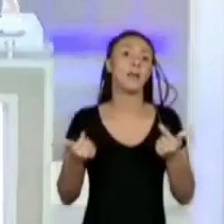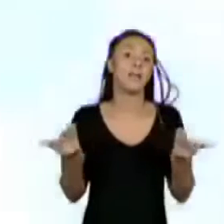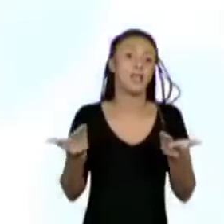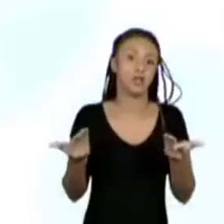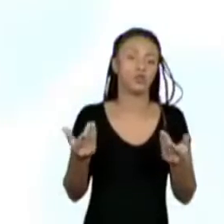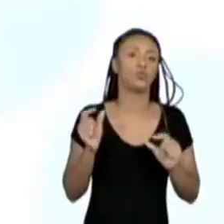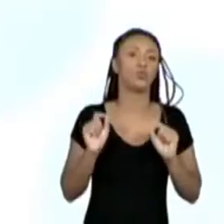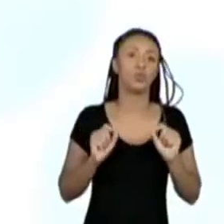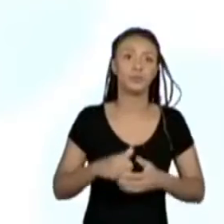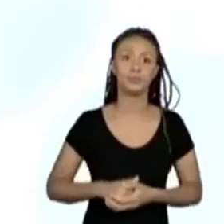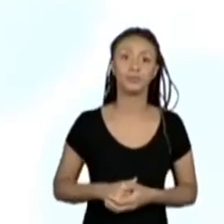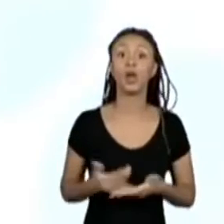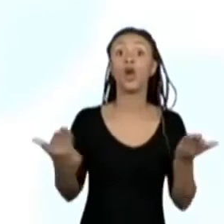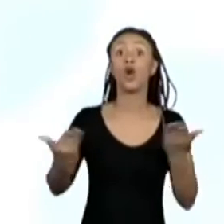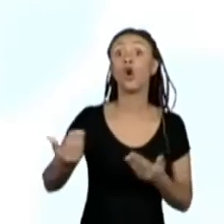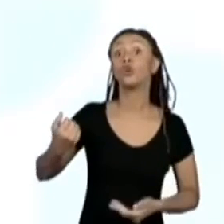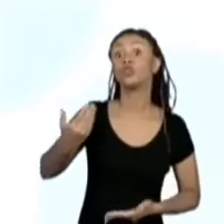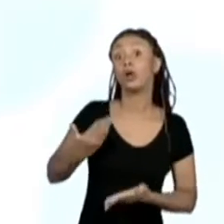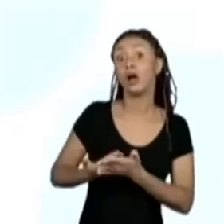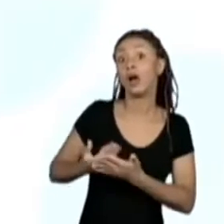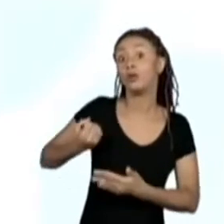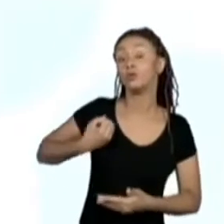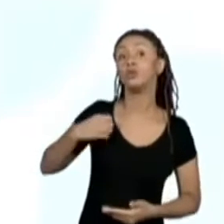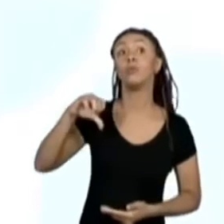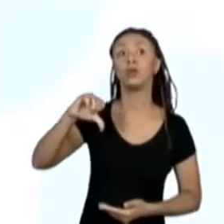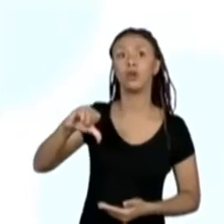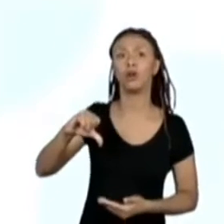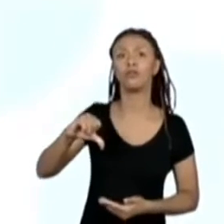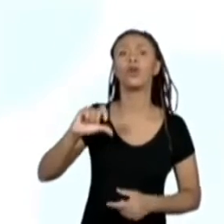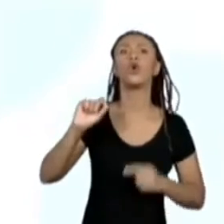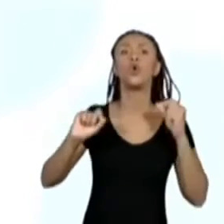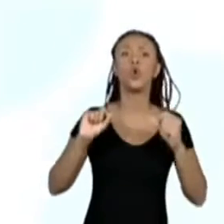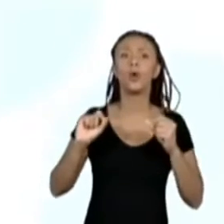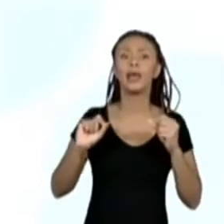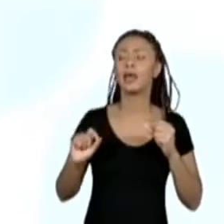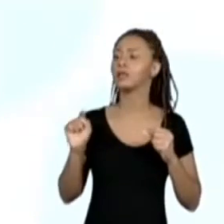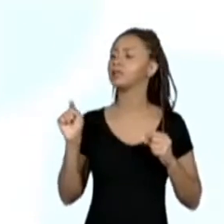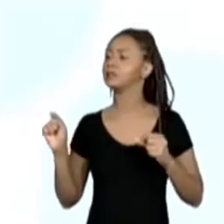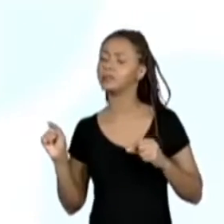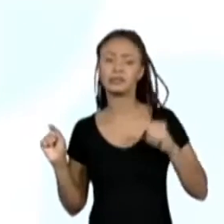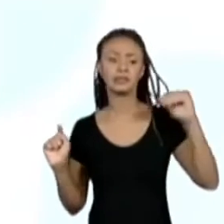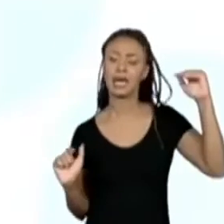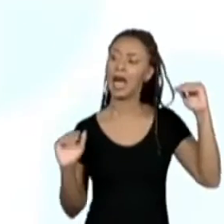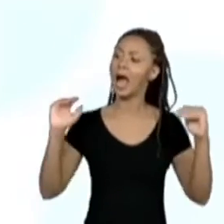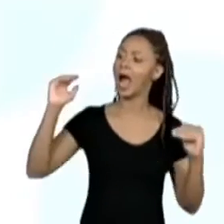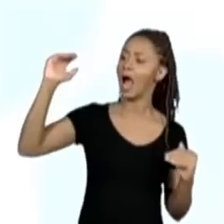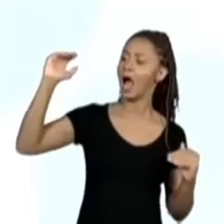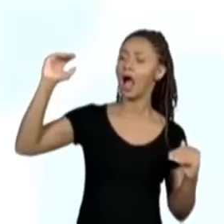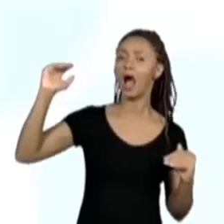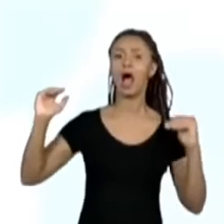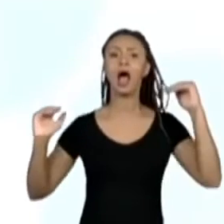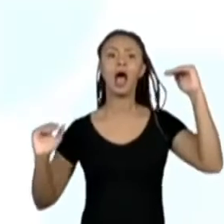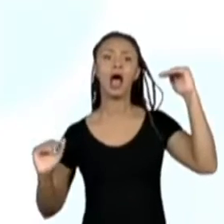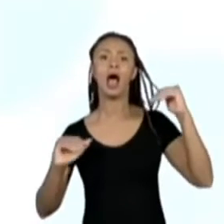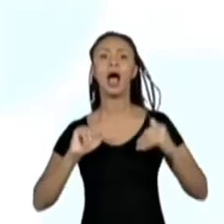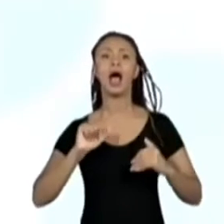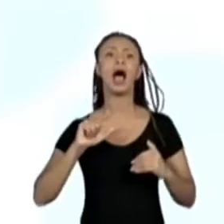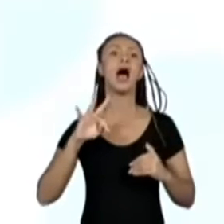Hoje é a aula 9, quem é o mais alto? Nós vamos usar a